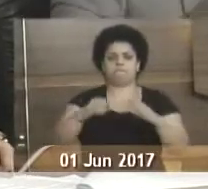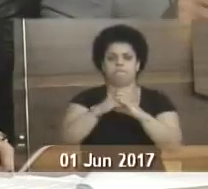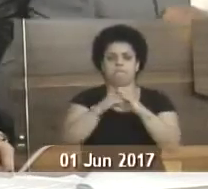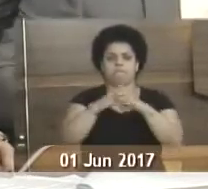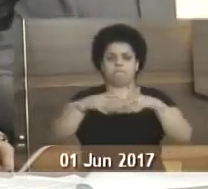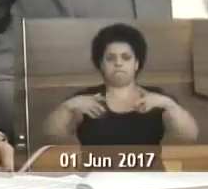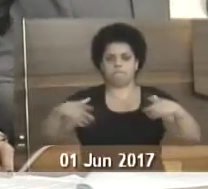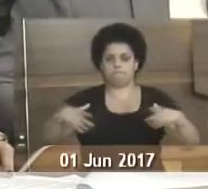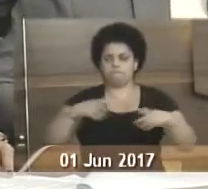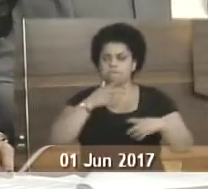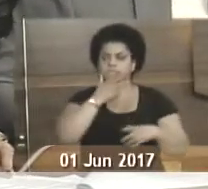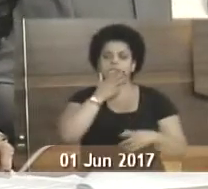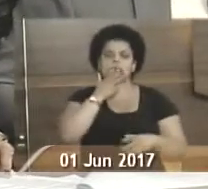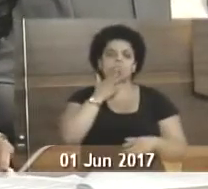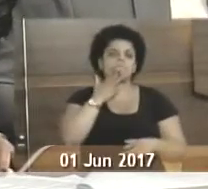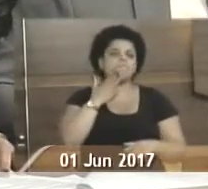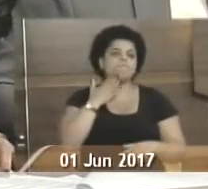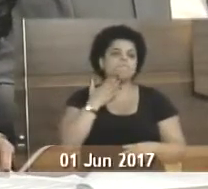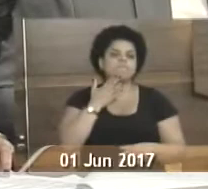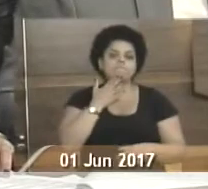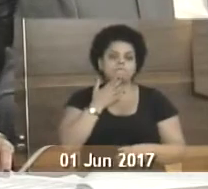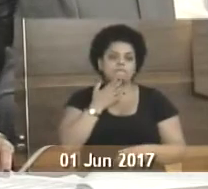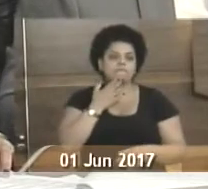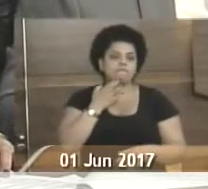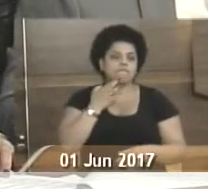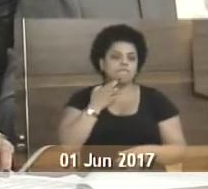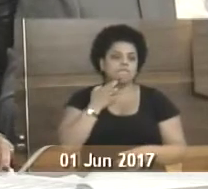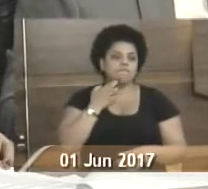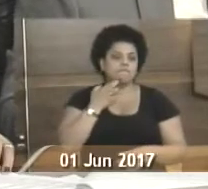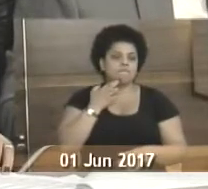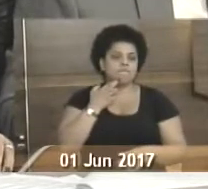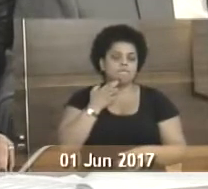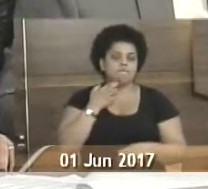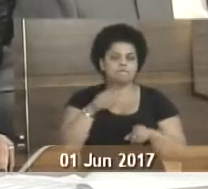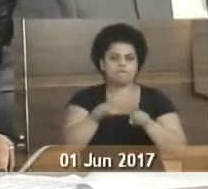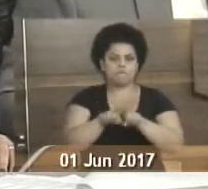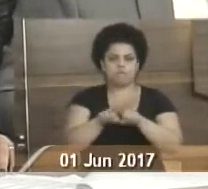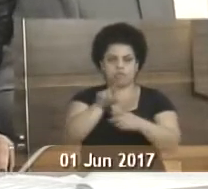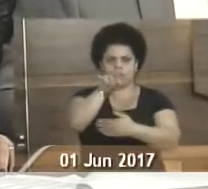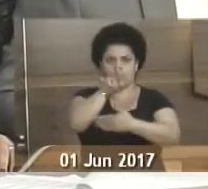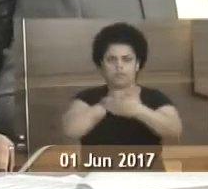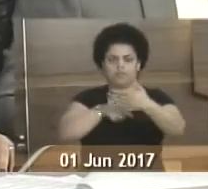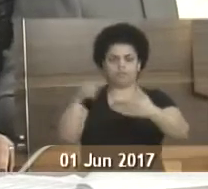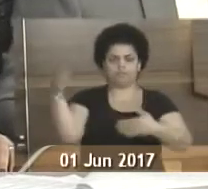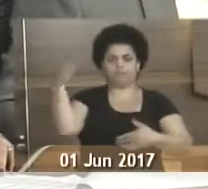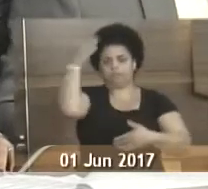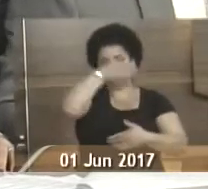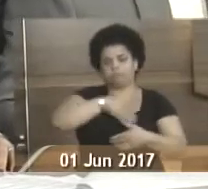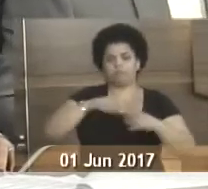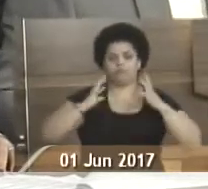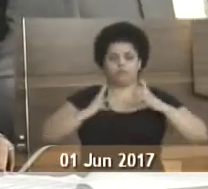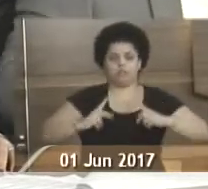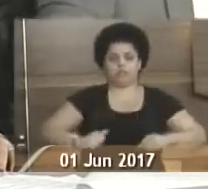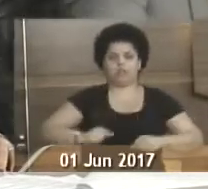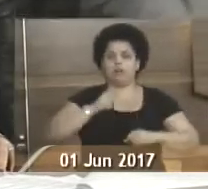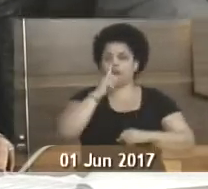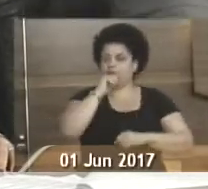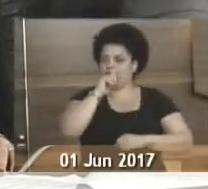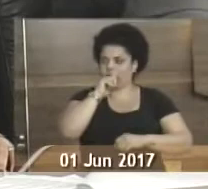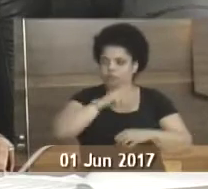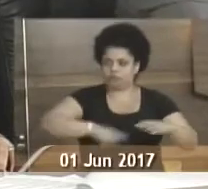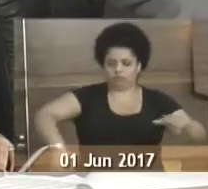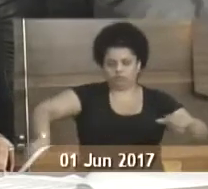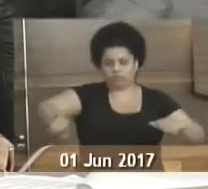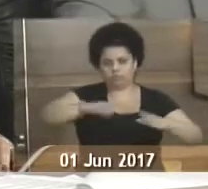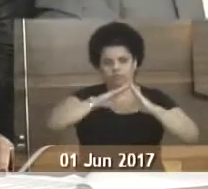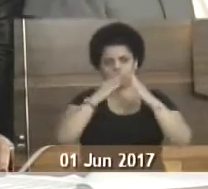Grande. Indicação nº 1739, indicando ao prefeito municipal a vistoria seguida de desinfecção do reservatório